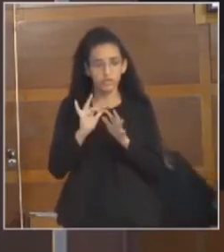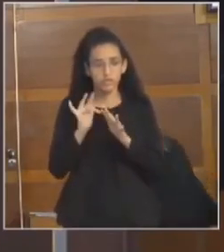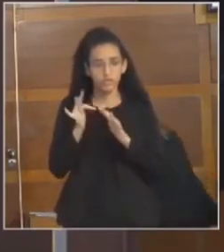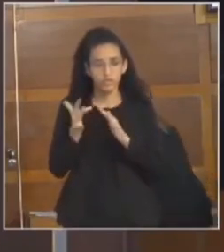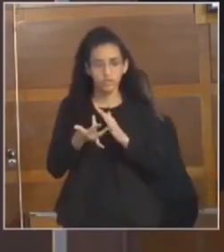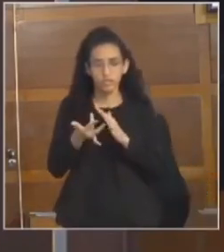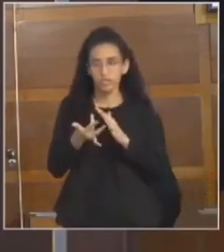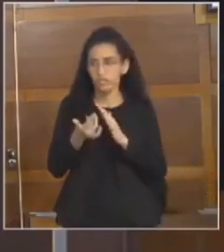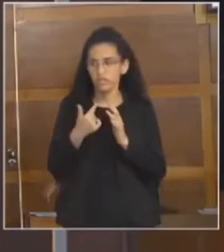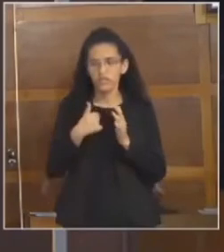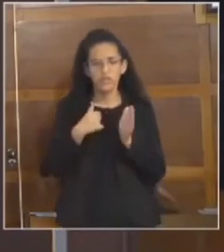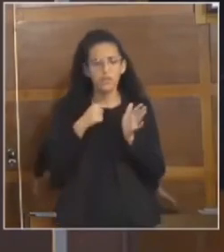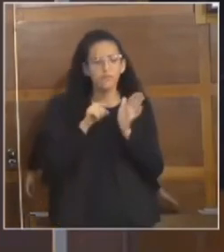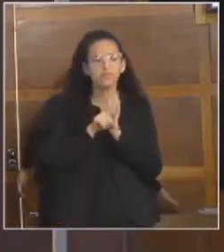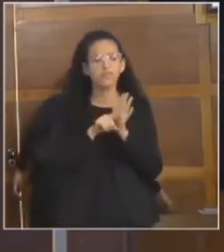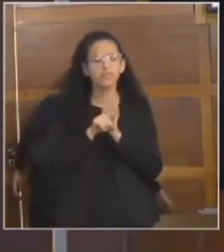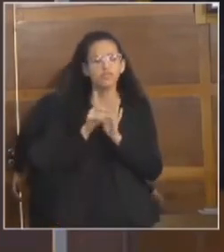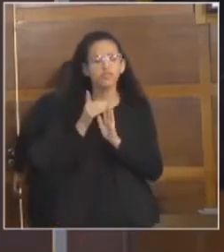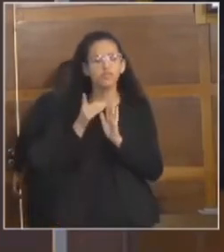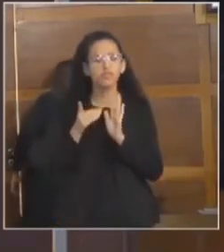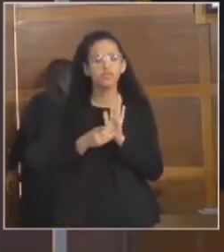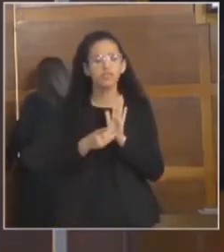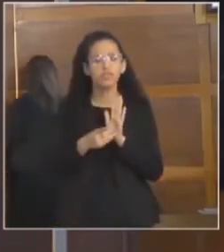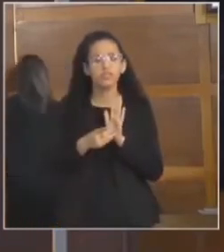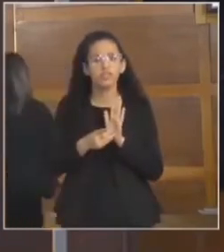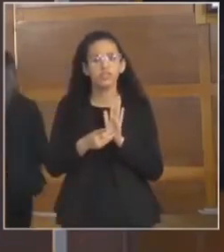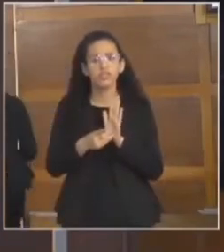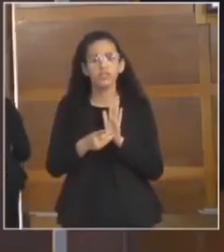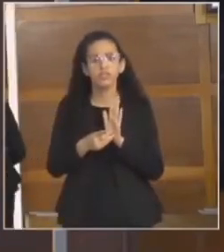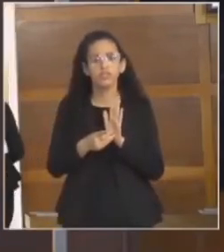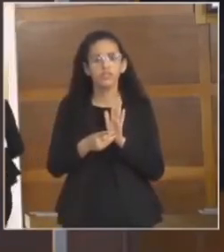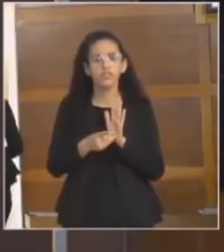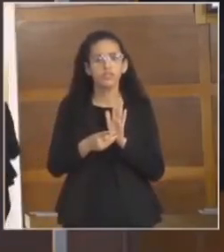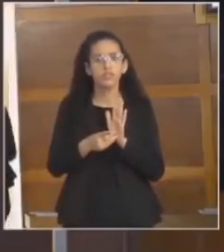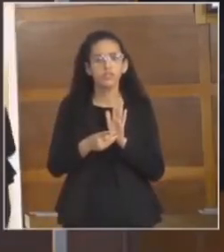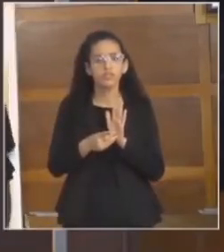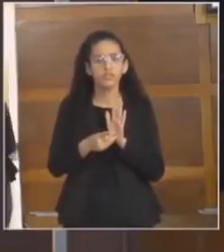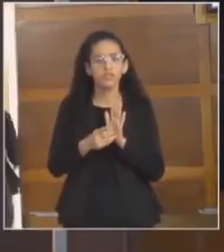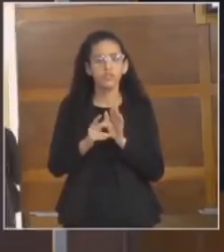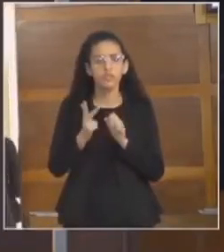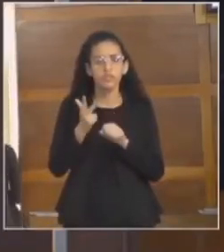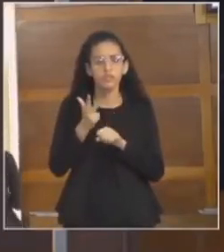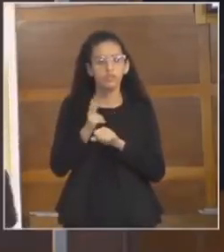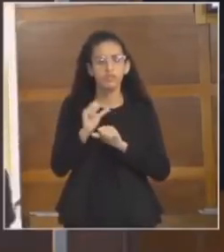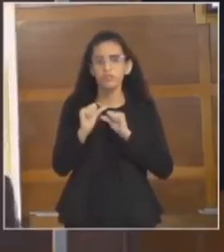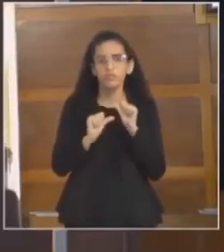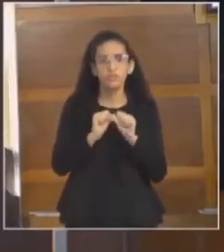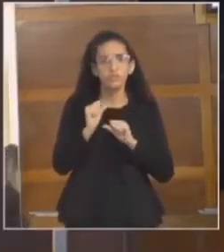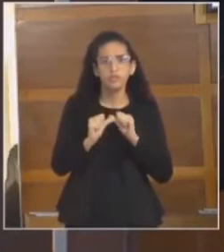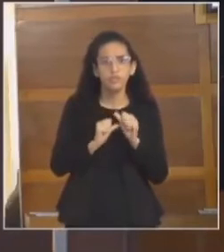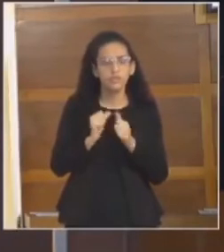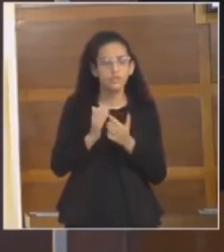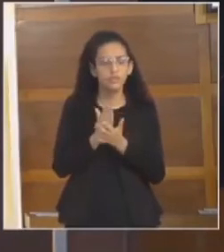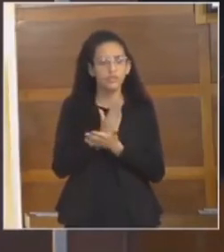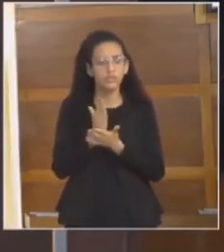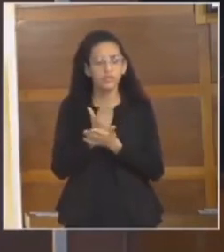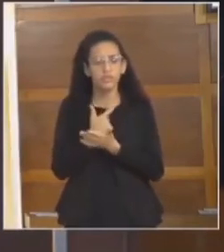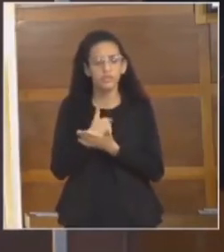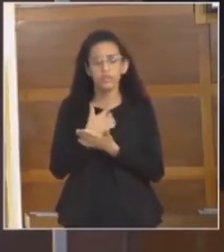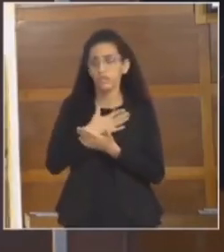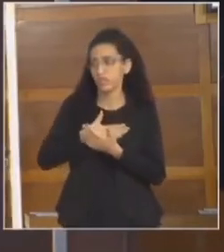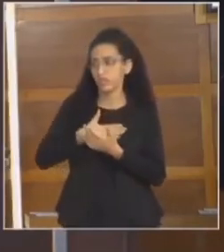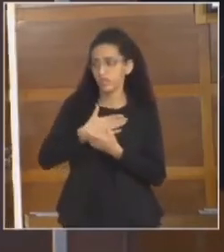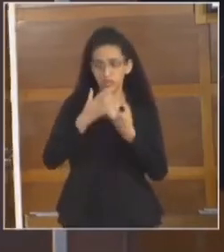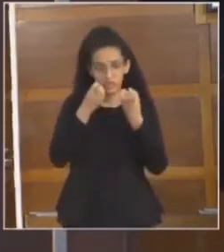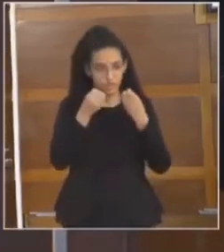sociais, onde eu questionava o decreto que o prefeito fez, ele foi totalmente distorcido por alguns e eu gostaria de